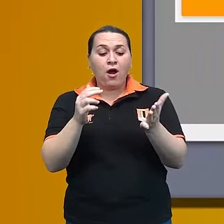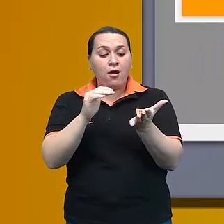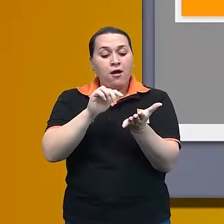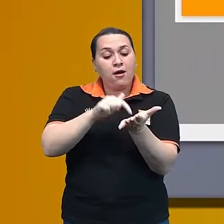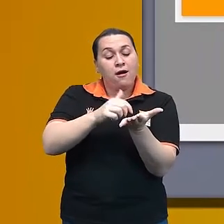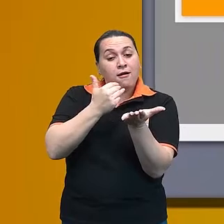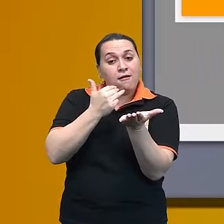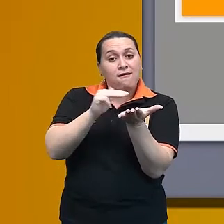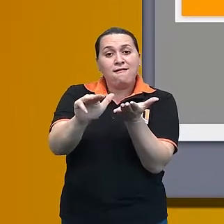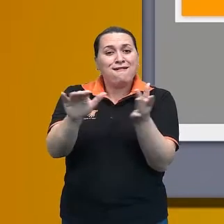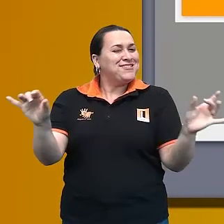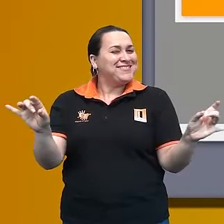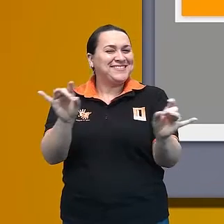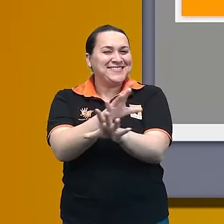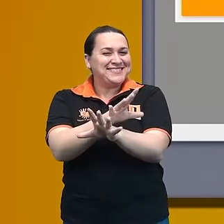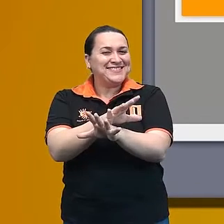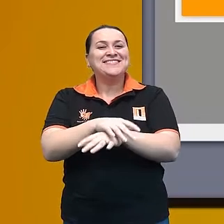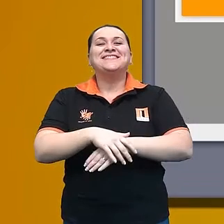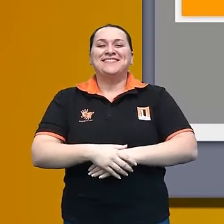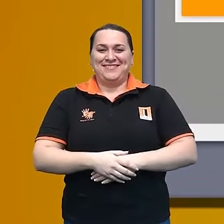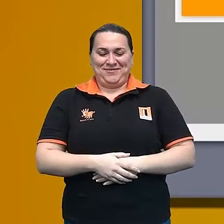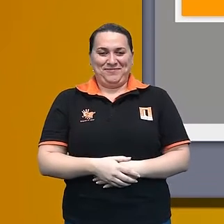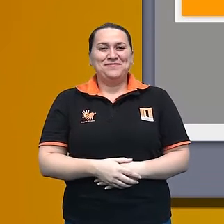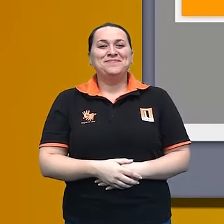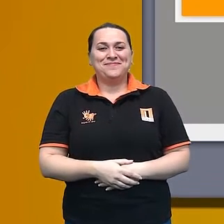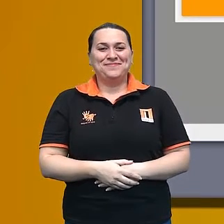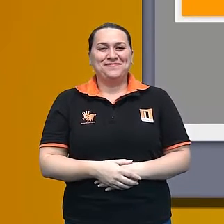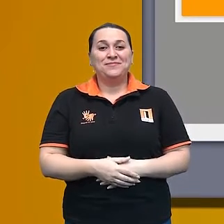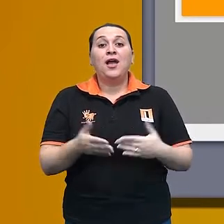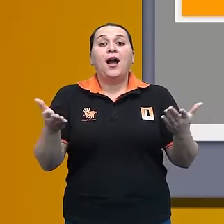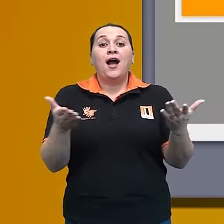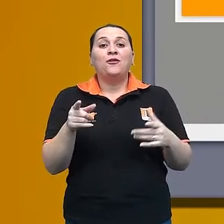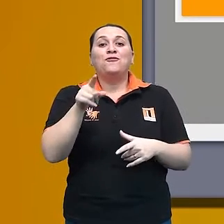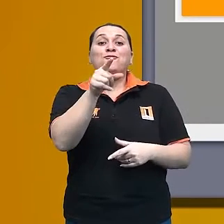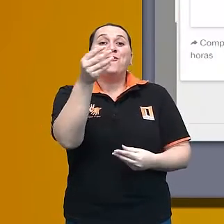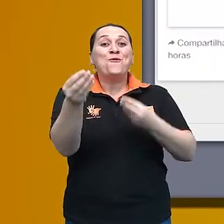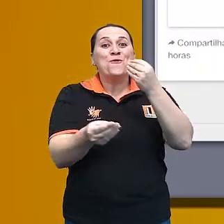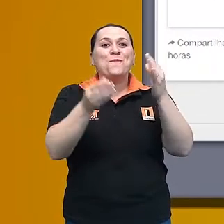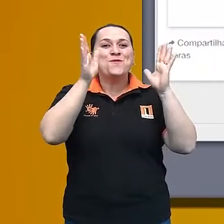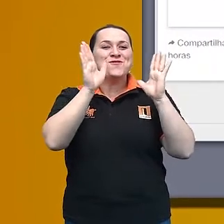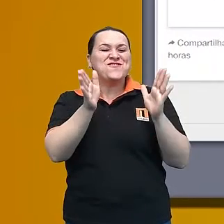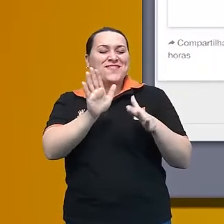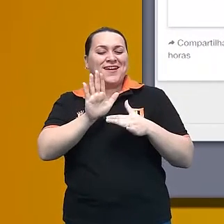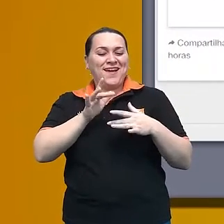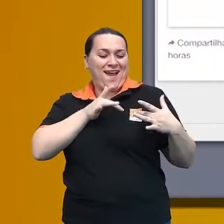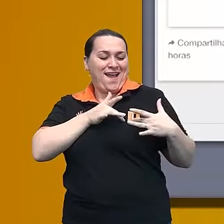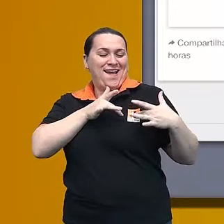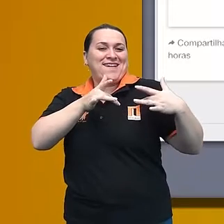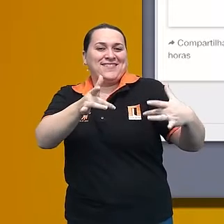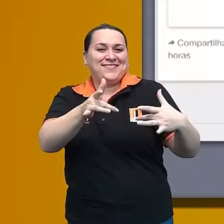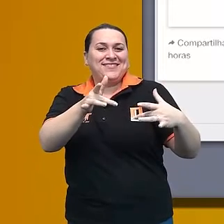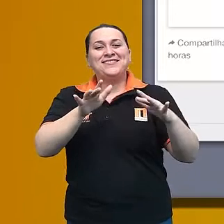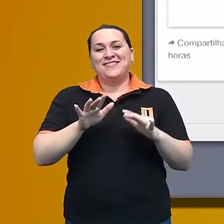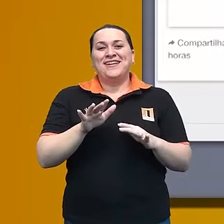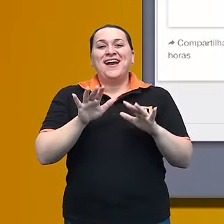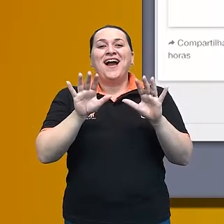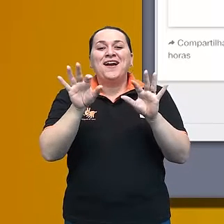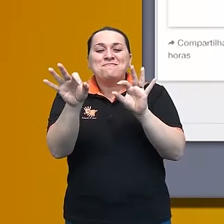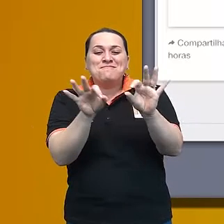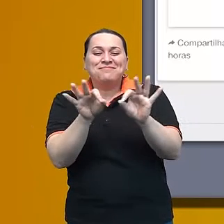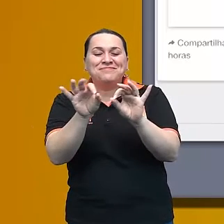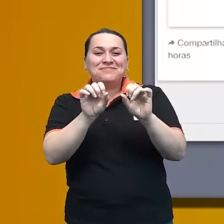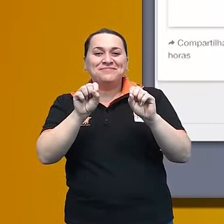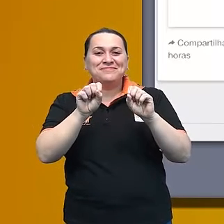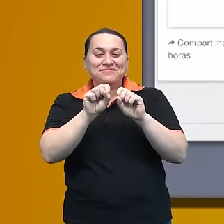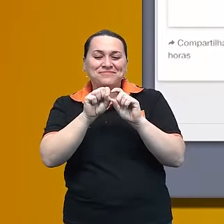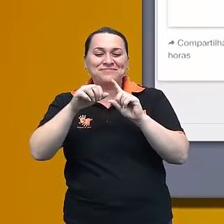agora você já doou os créditos da sua nota fiscal para os projetos